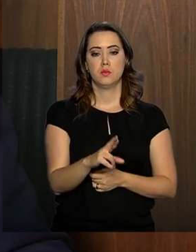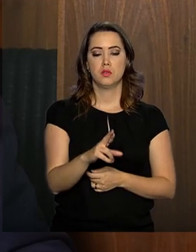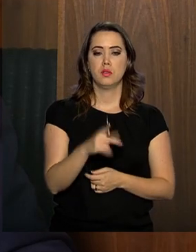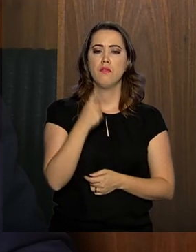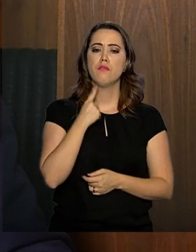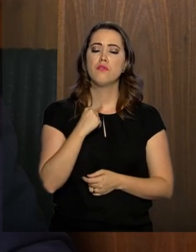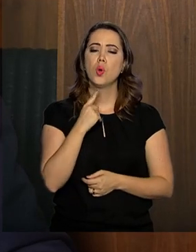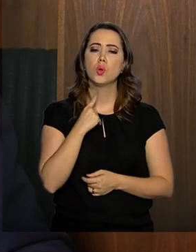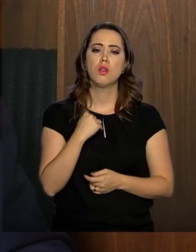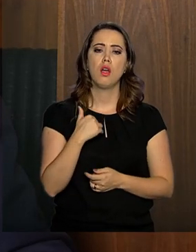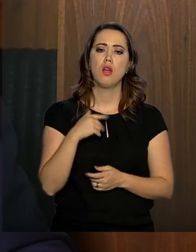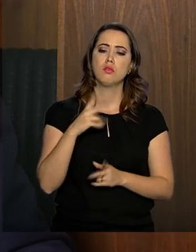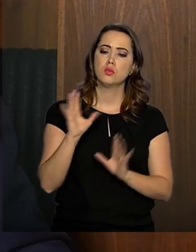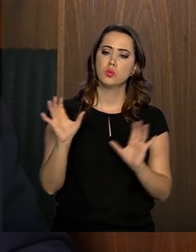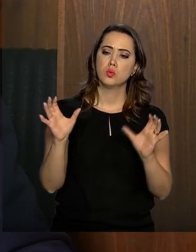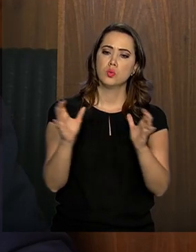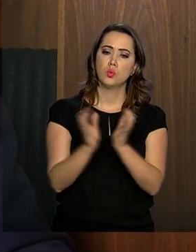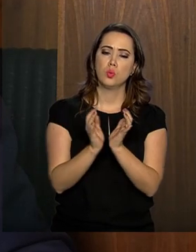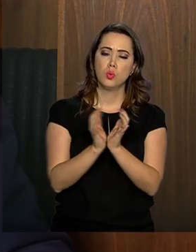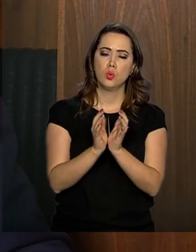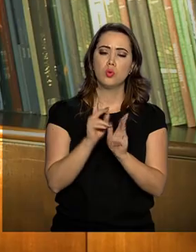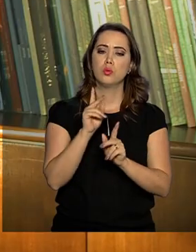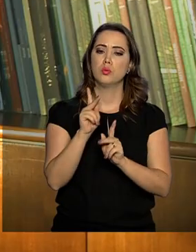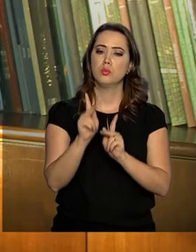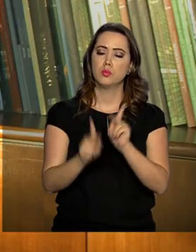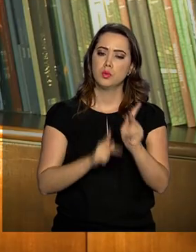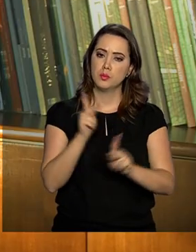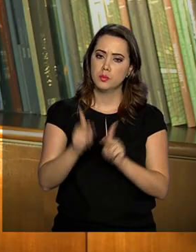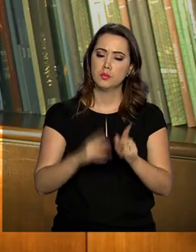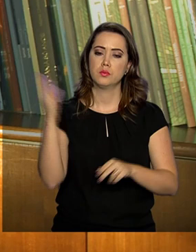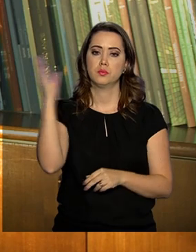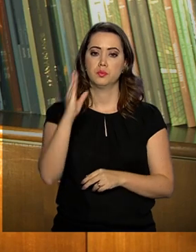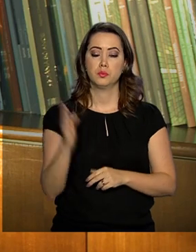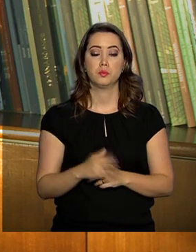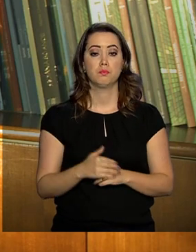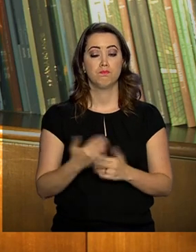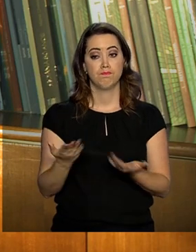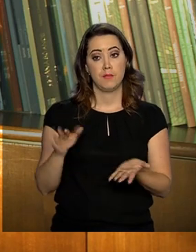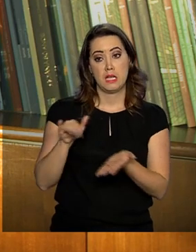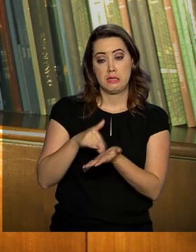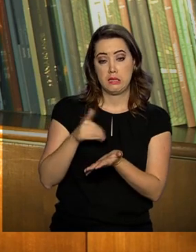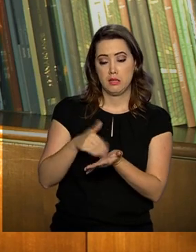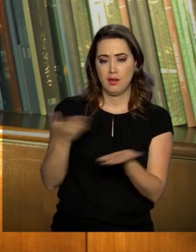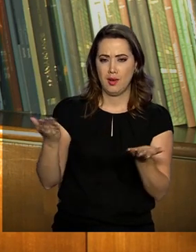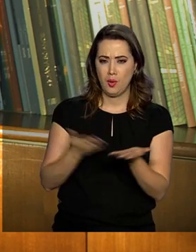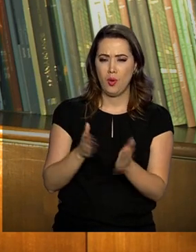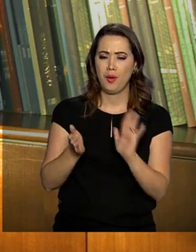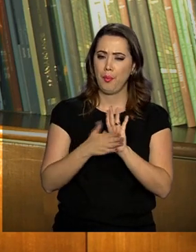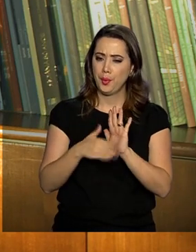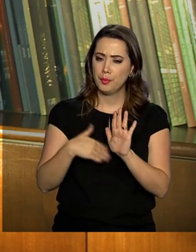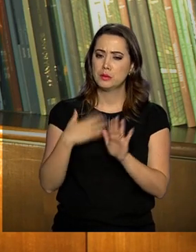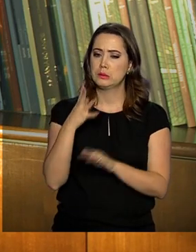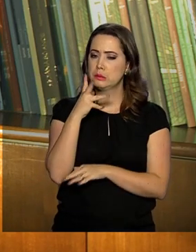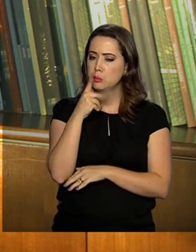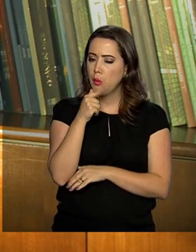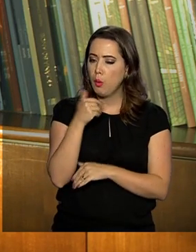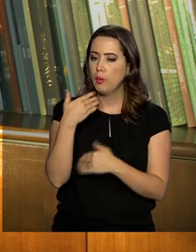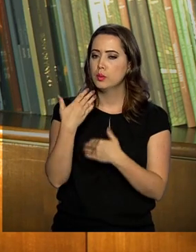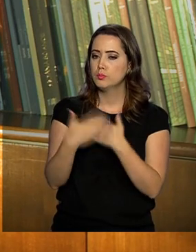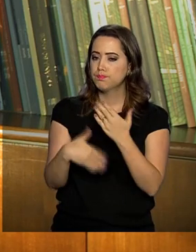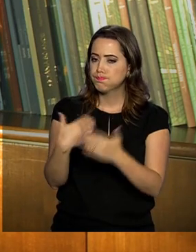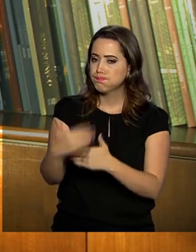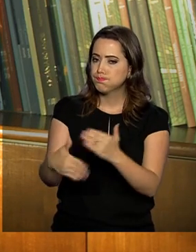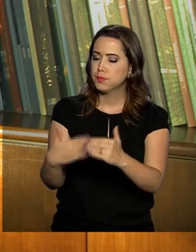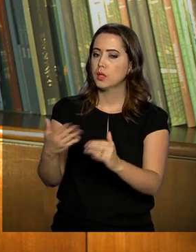anseios e as aspirações do conjunto da sociedade brasileira. Secretário, a proposta agora segue um longo caminho de tramitação no Congresso Nacional